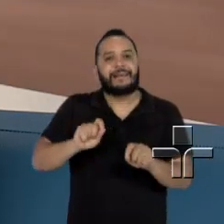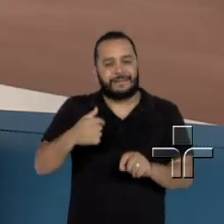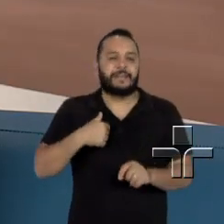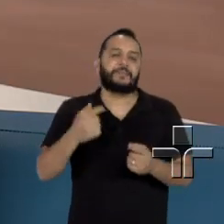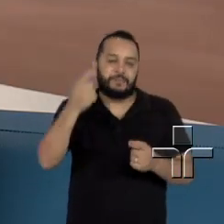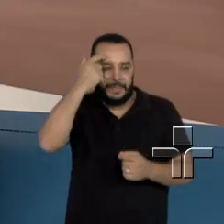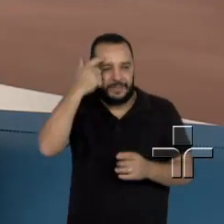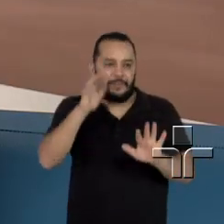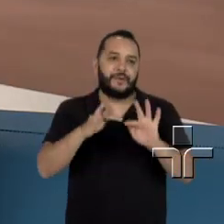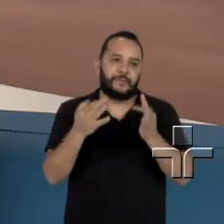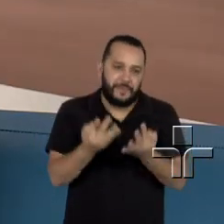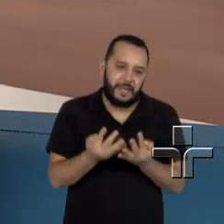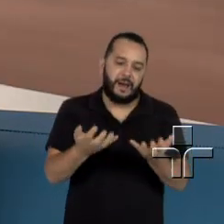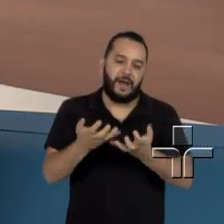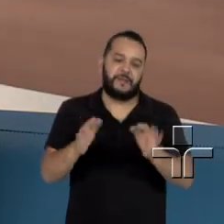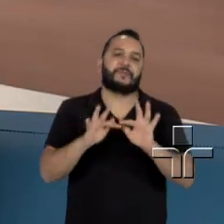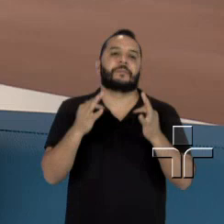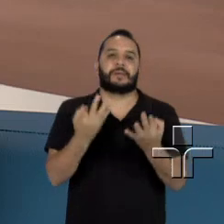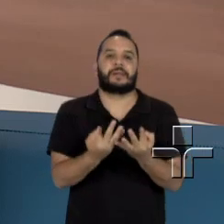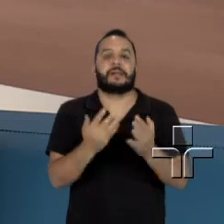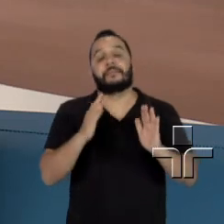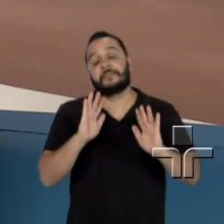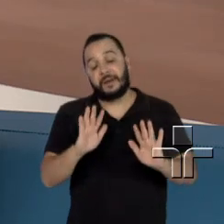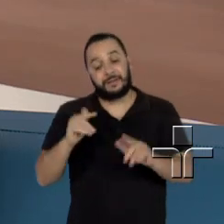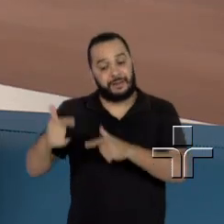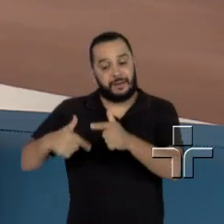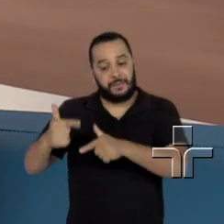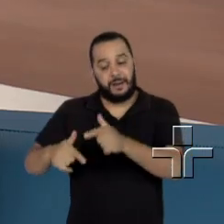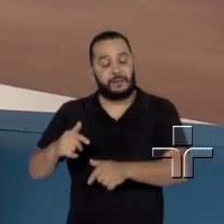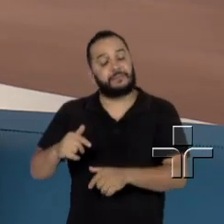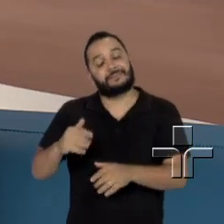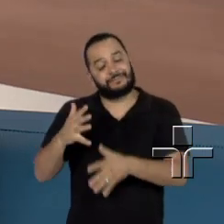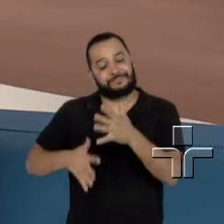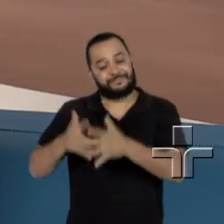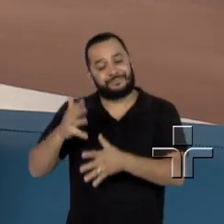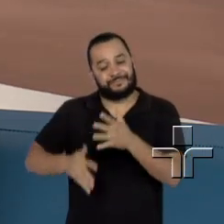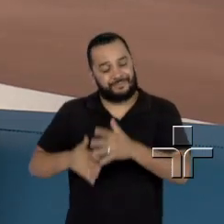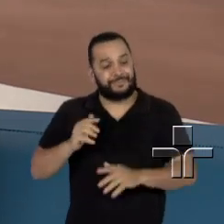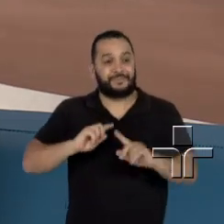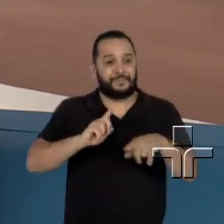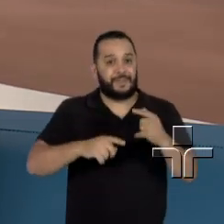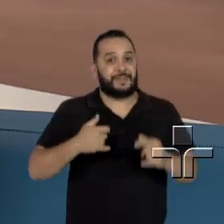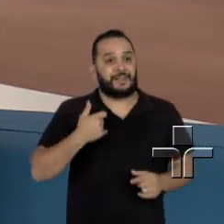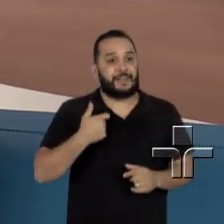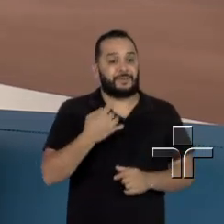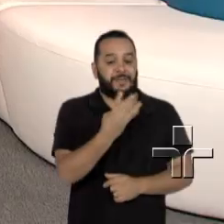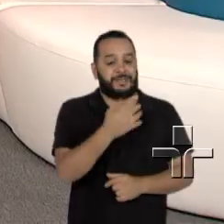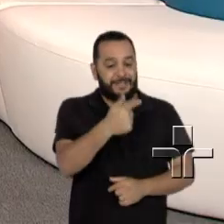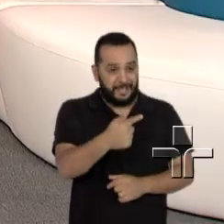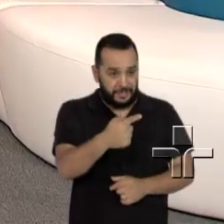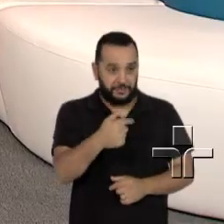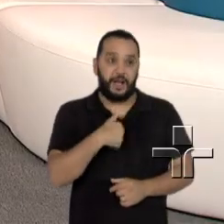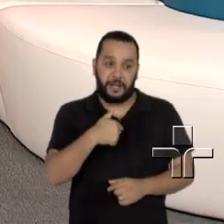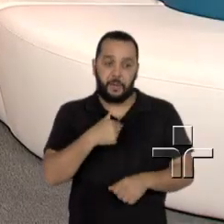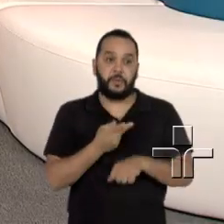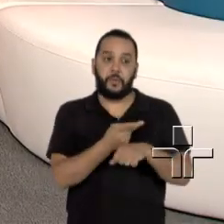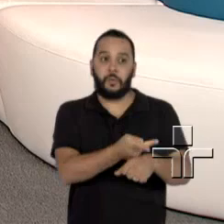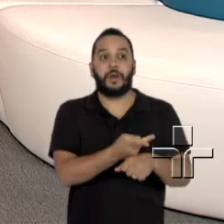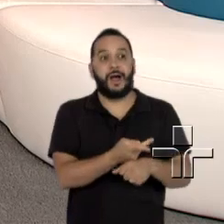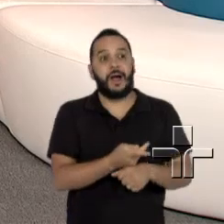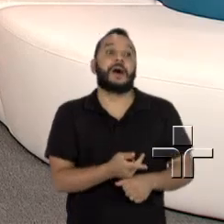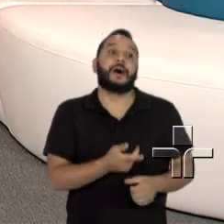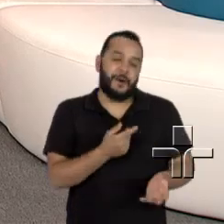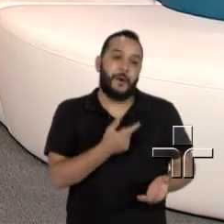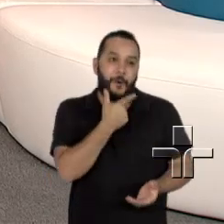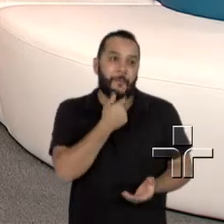isso. E aí, quando eu fui ver, eu já estava com os meus 47 anos, aí eu fui atrás do noivo. Do